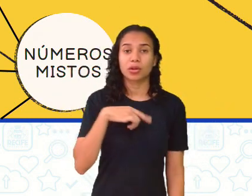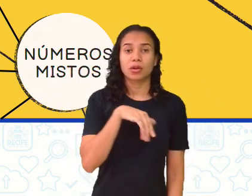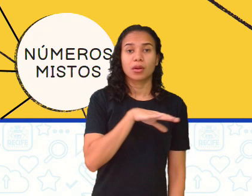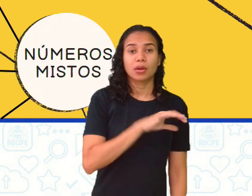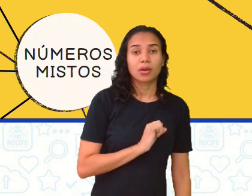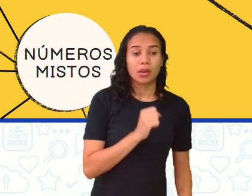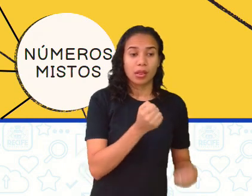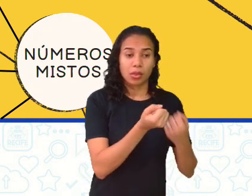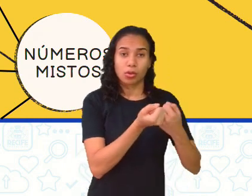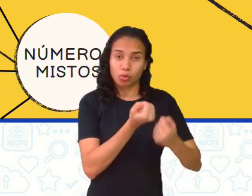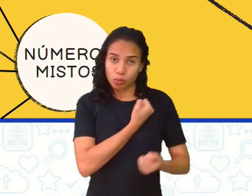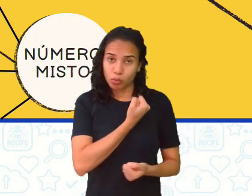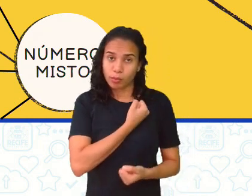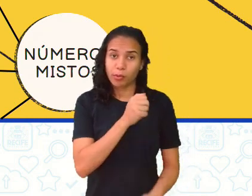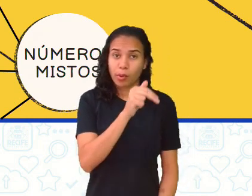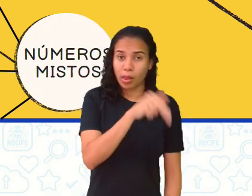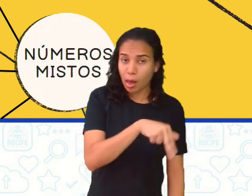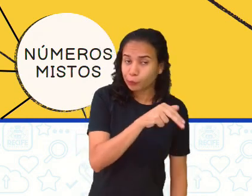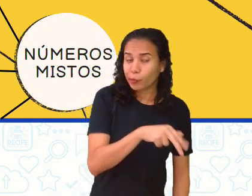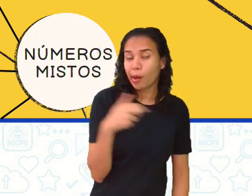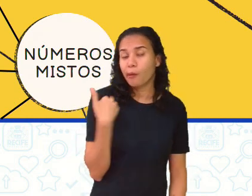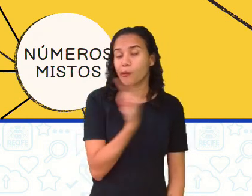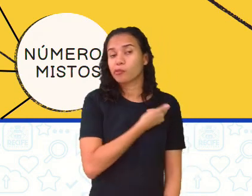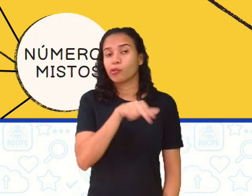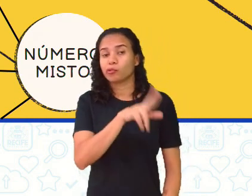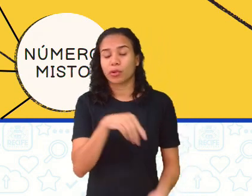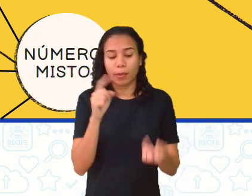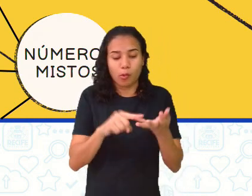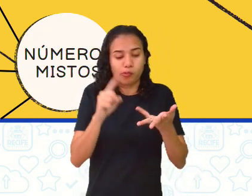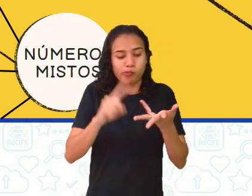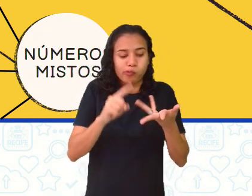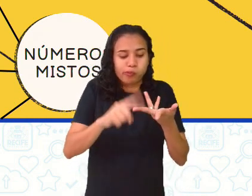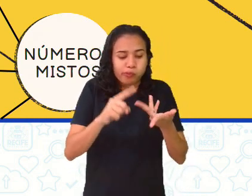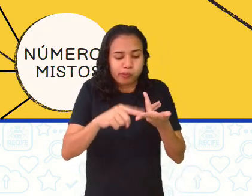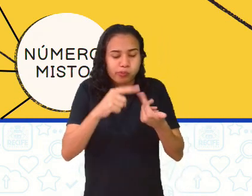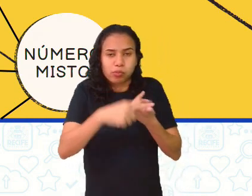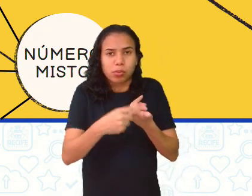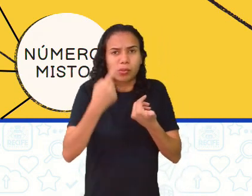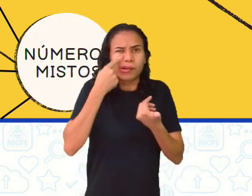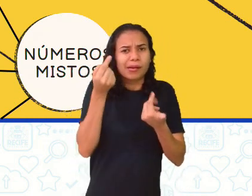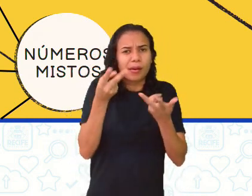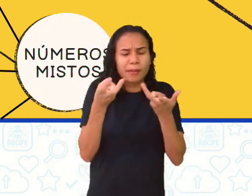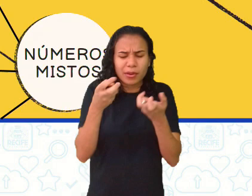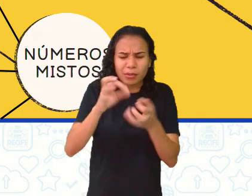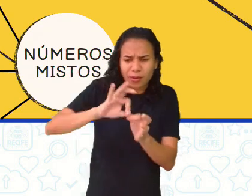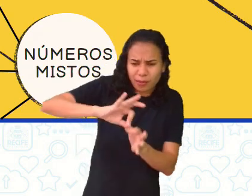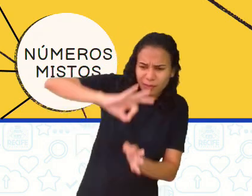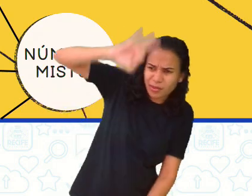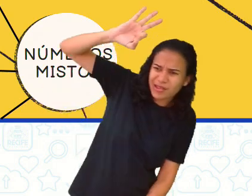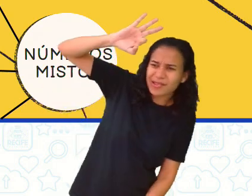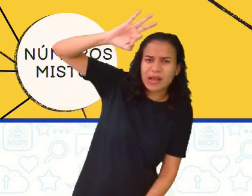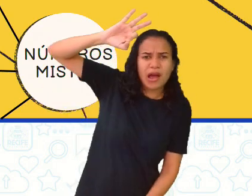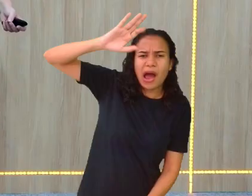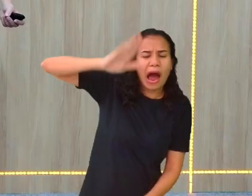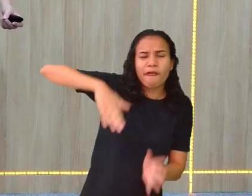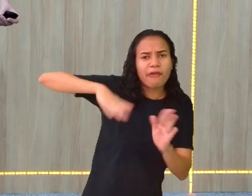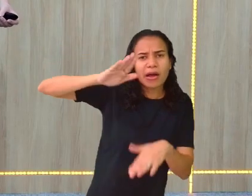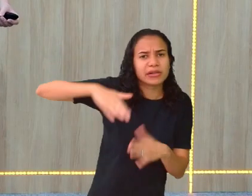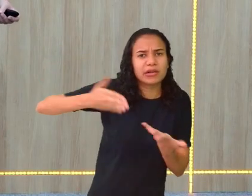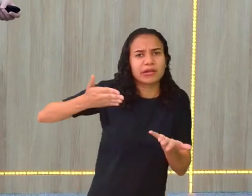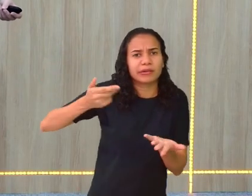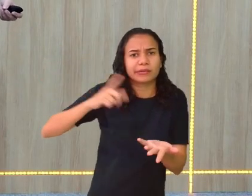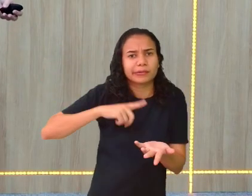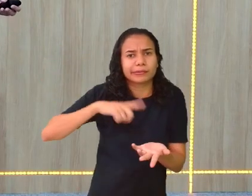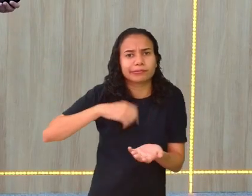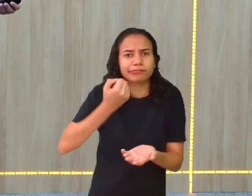naturais e a gente usava para contar e de repente quando você vai medir, nem sempre vai